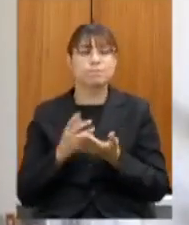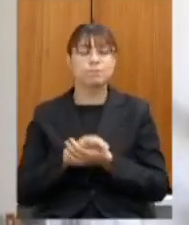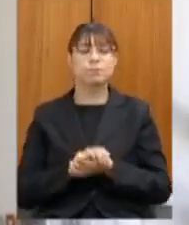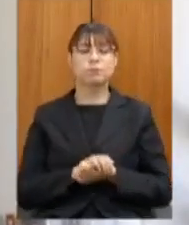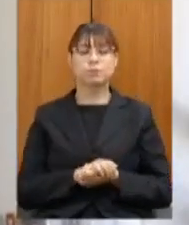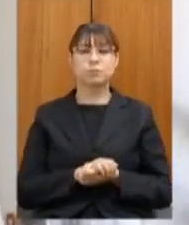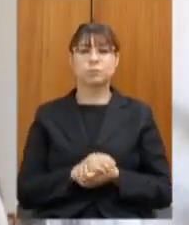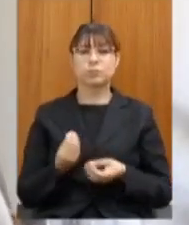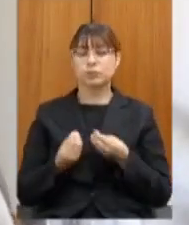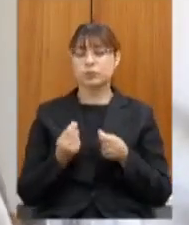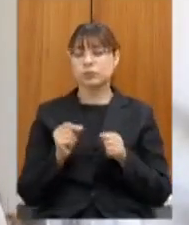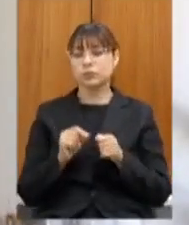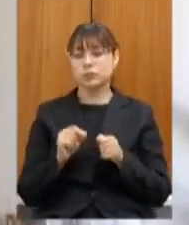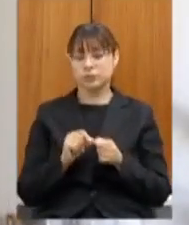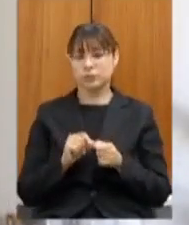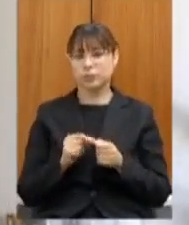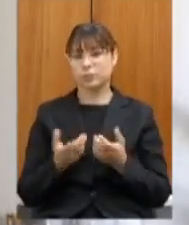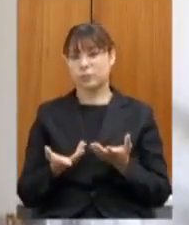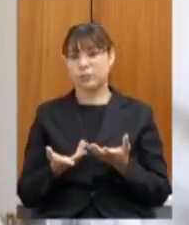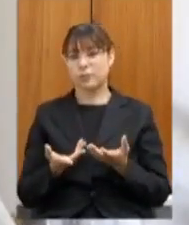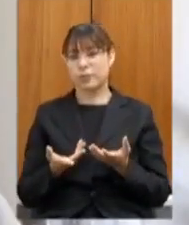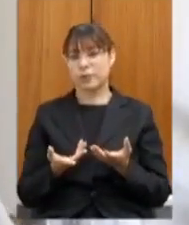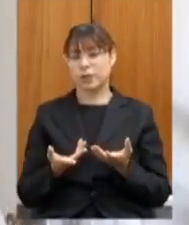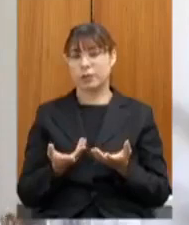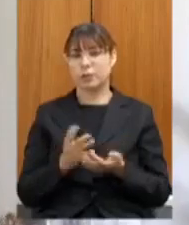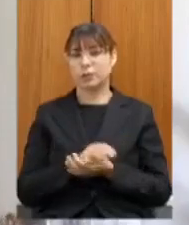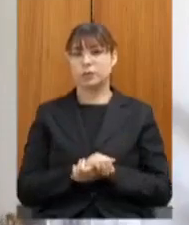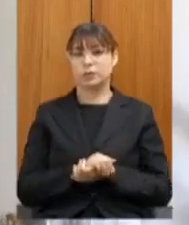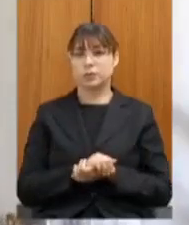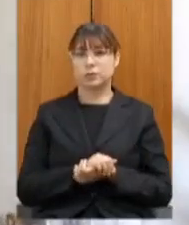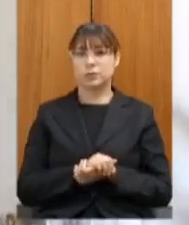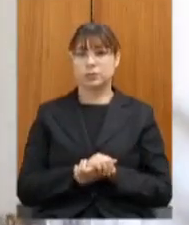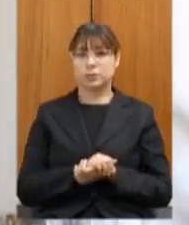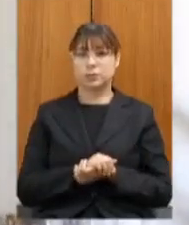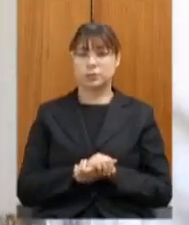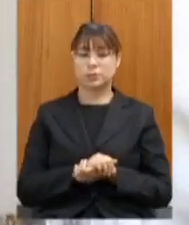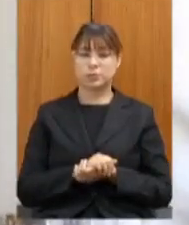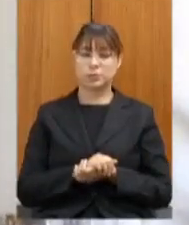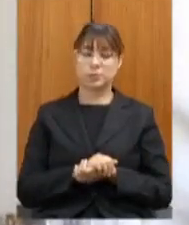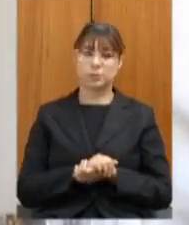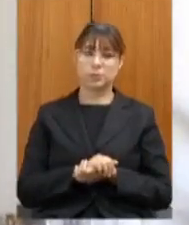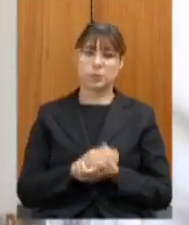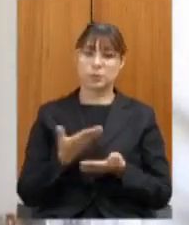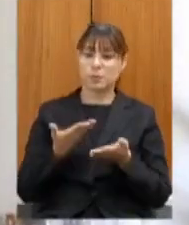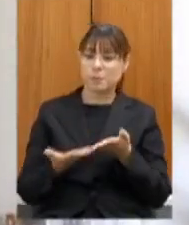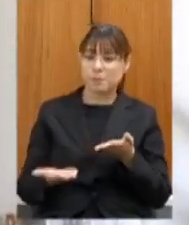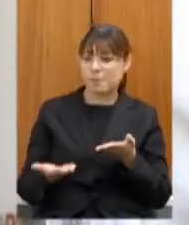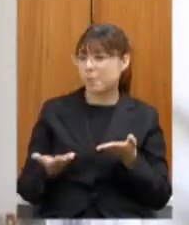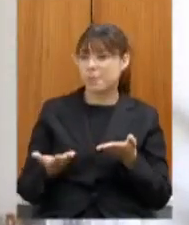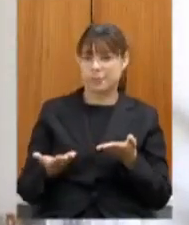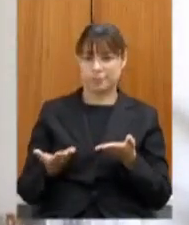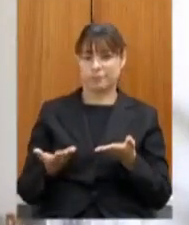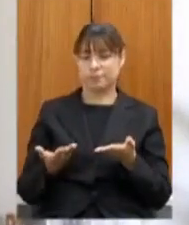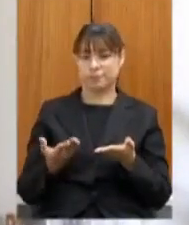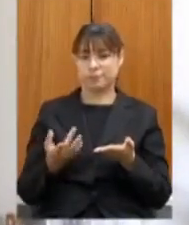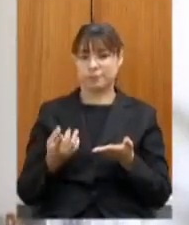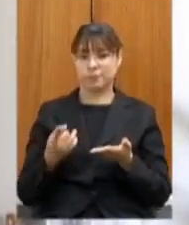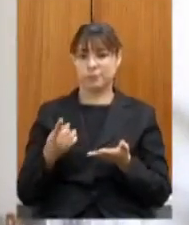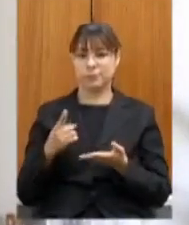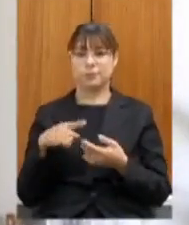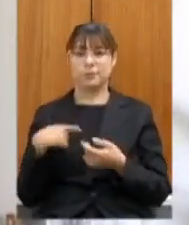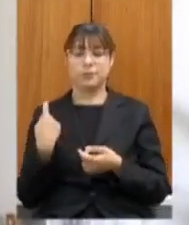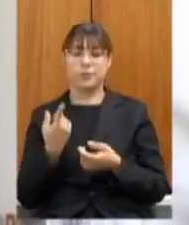fazer com que não saíssem de cena completamente para que a gente não ficasse a parte de todo